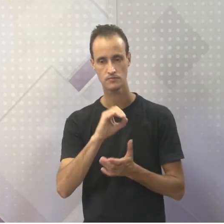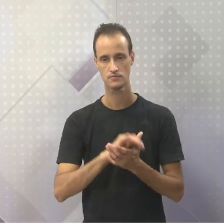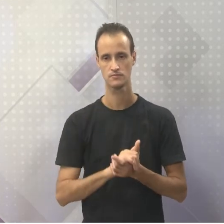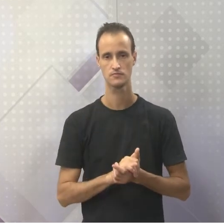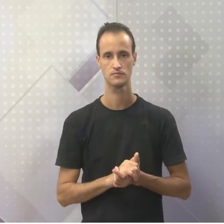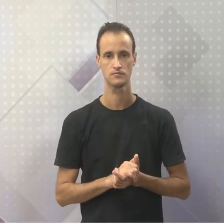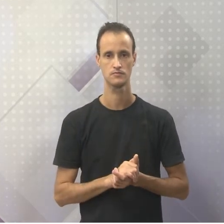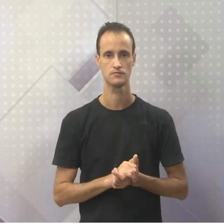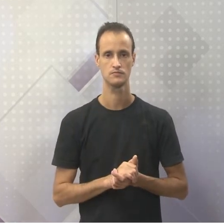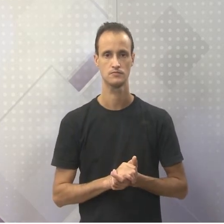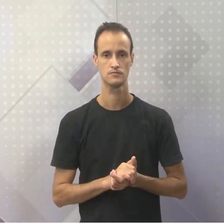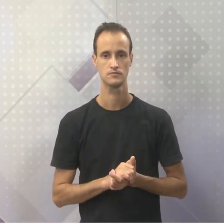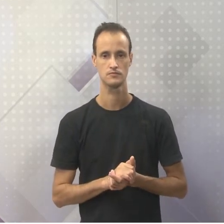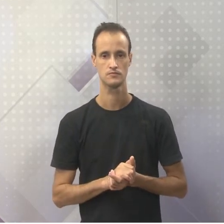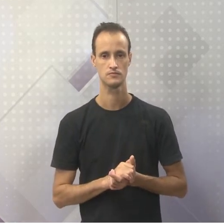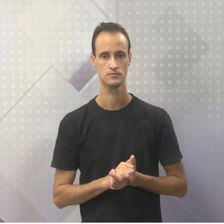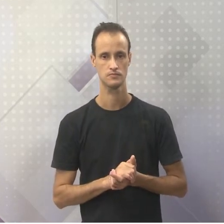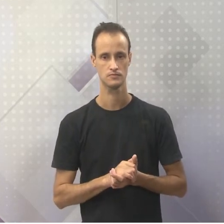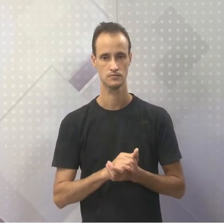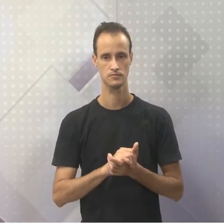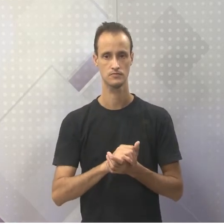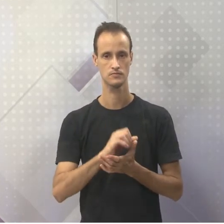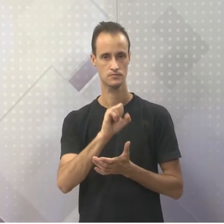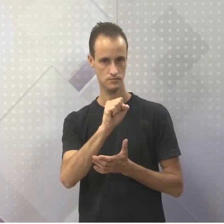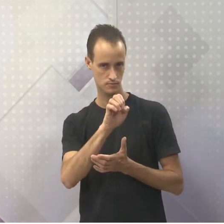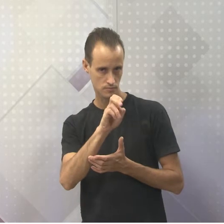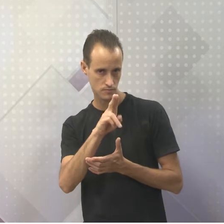Japeto, Zeus,